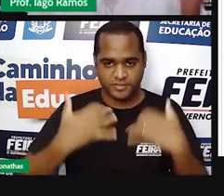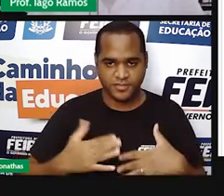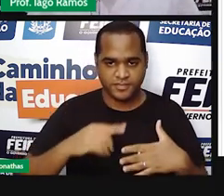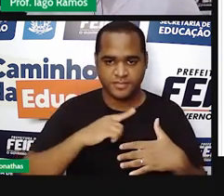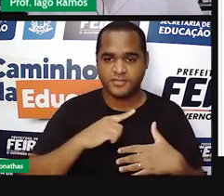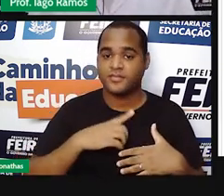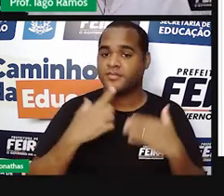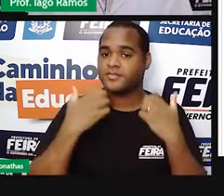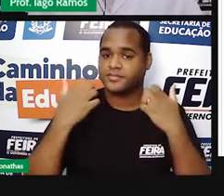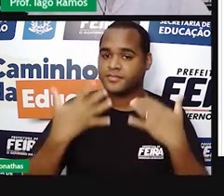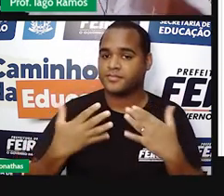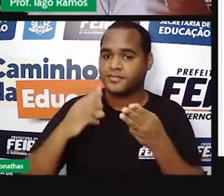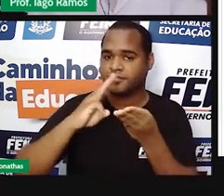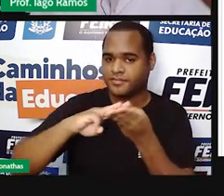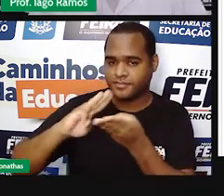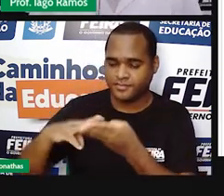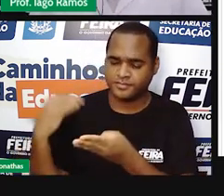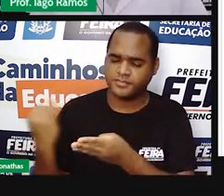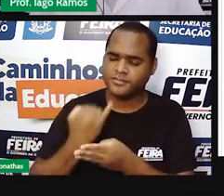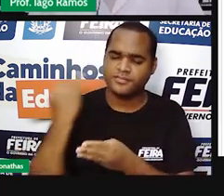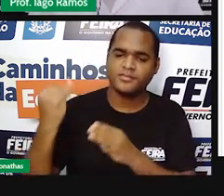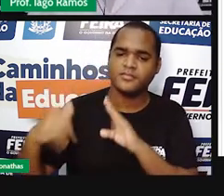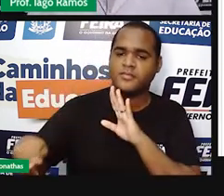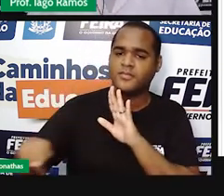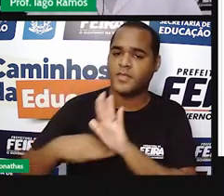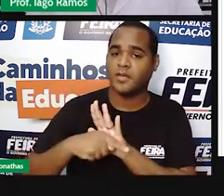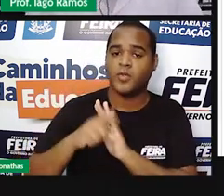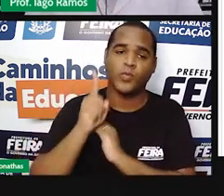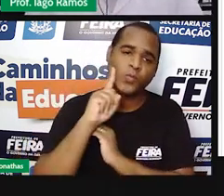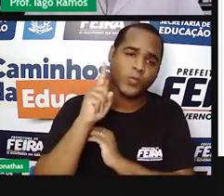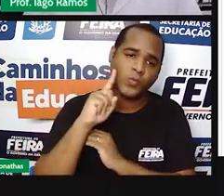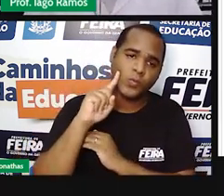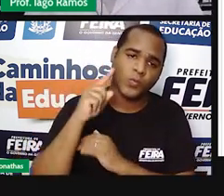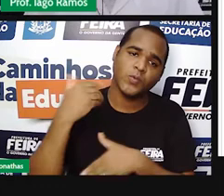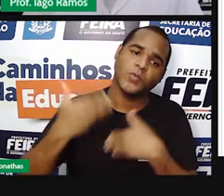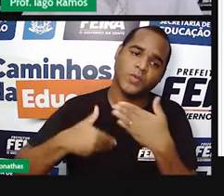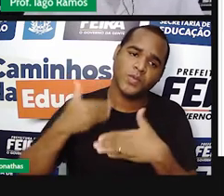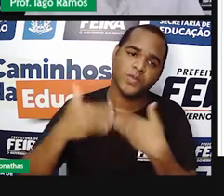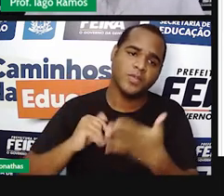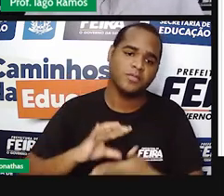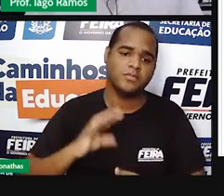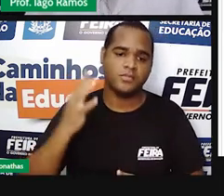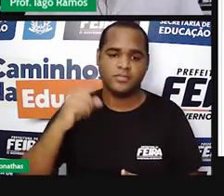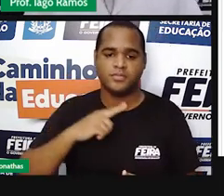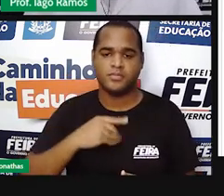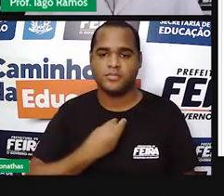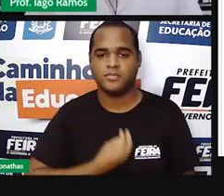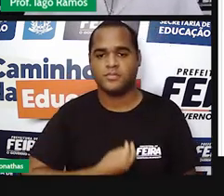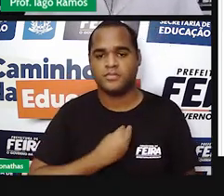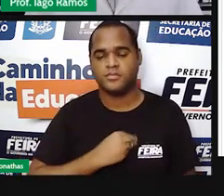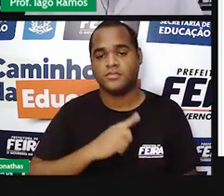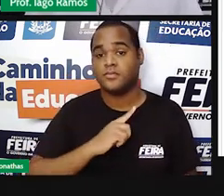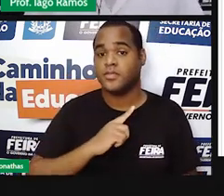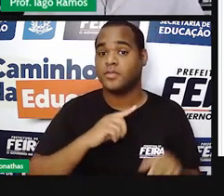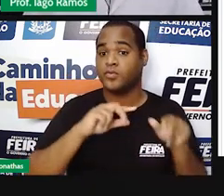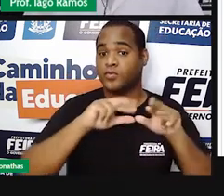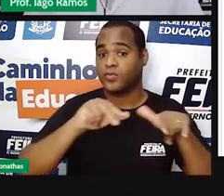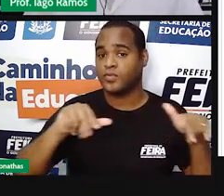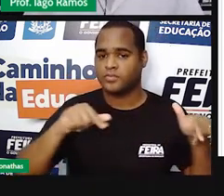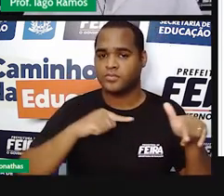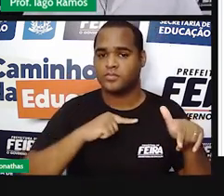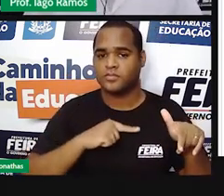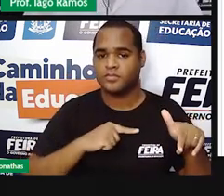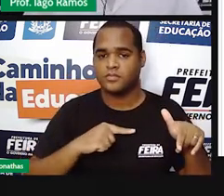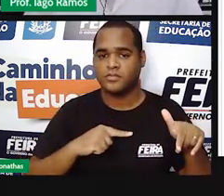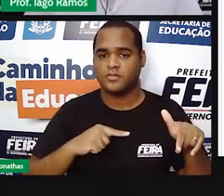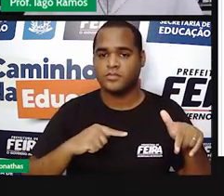forma geral, os números fazem parte do nosso dia a dia, né? Estão, eles estão em toda parte. A gente